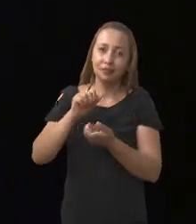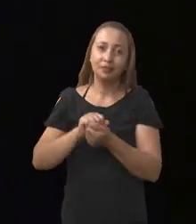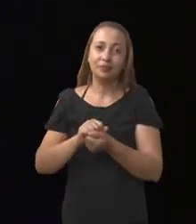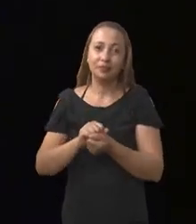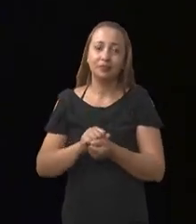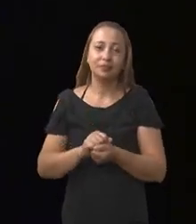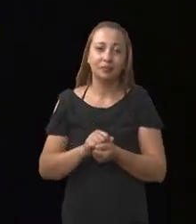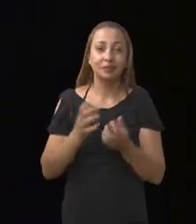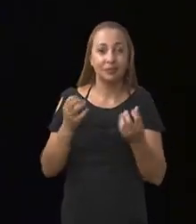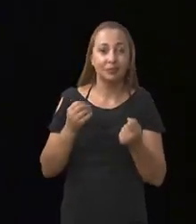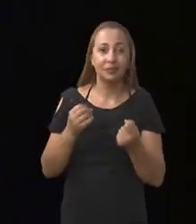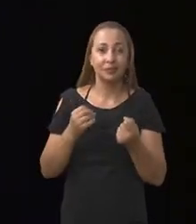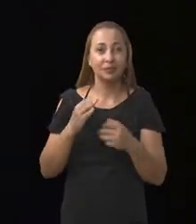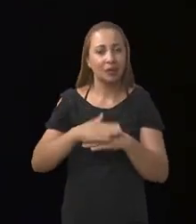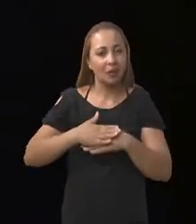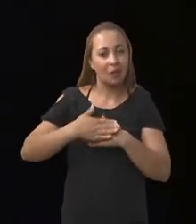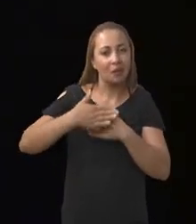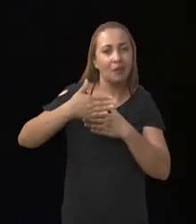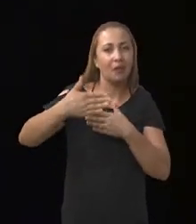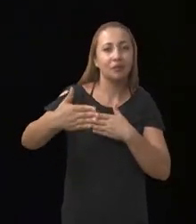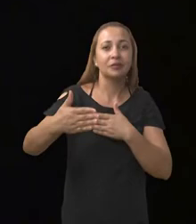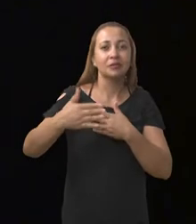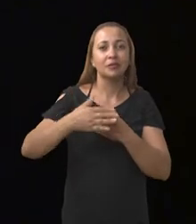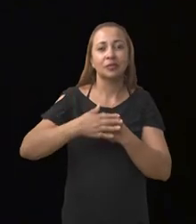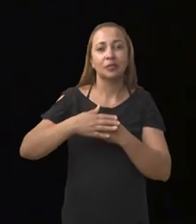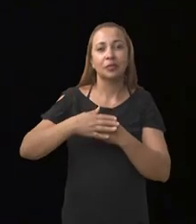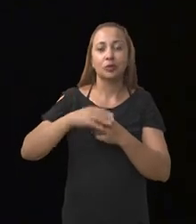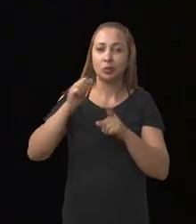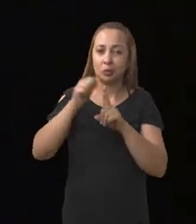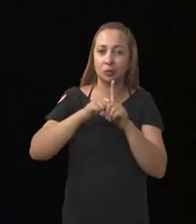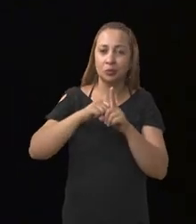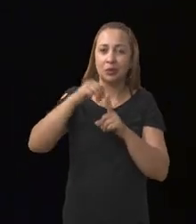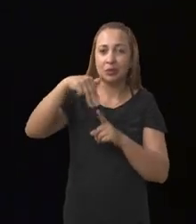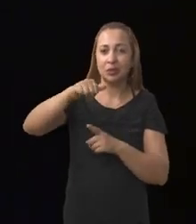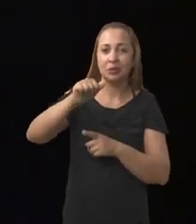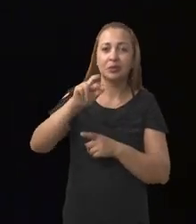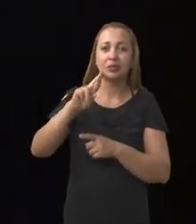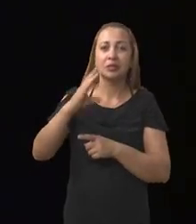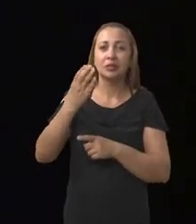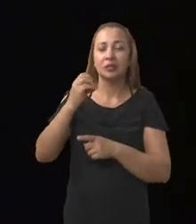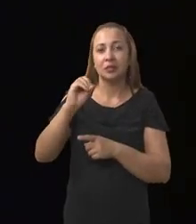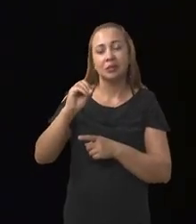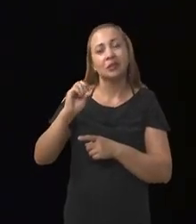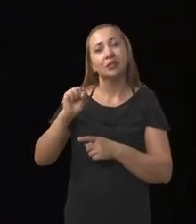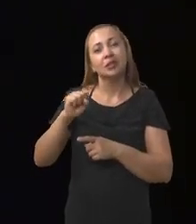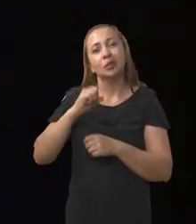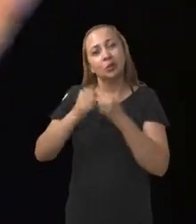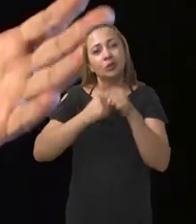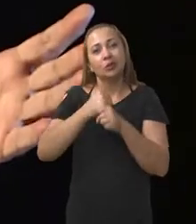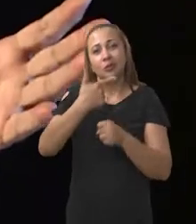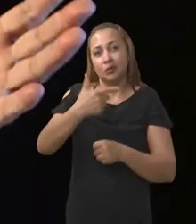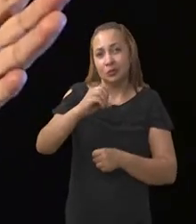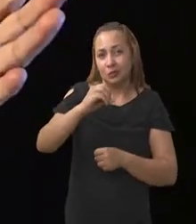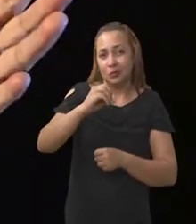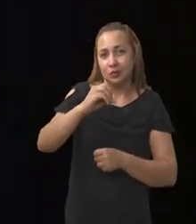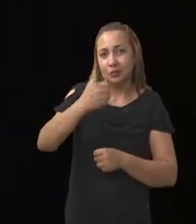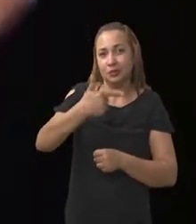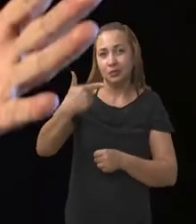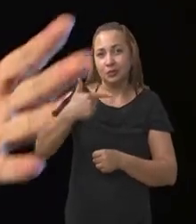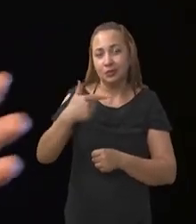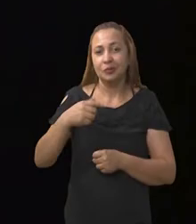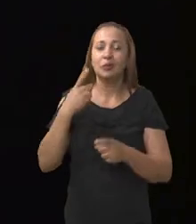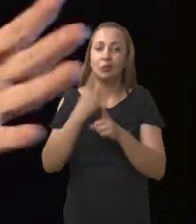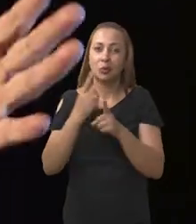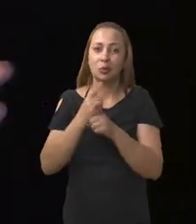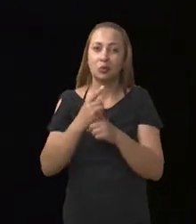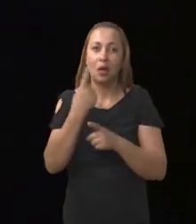provavelmente, a partir de março de 2022, nós vamos descobrir pelo